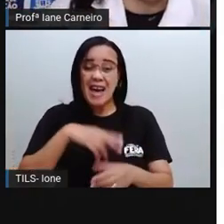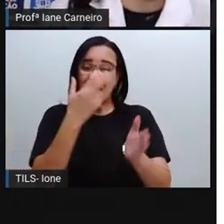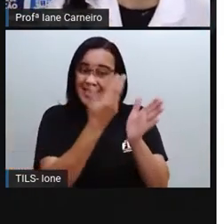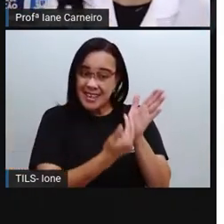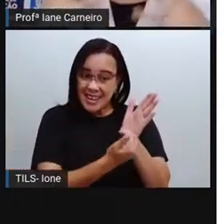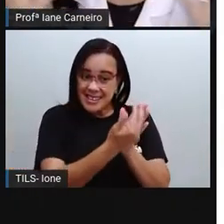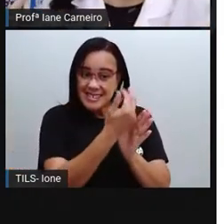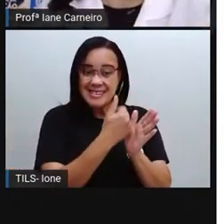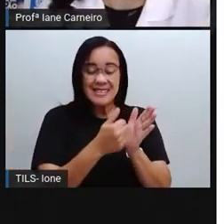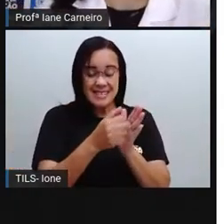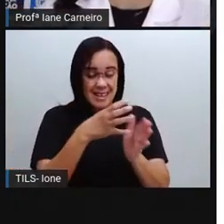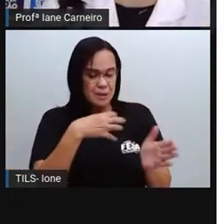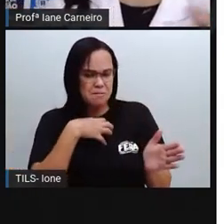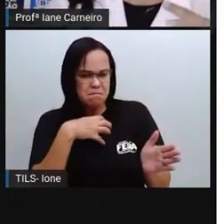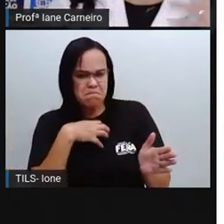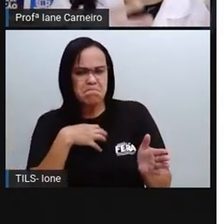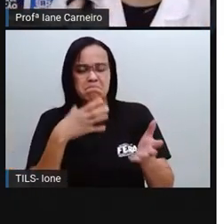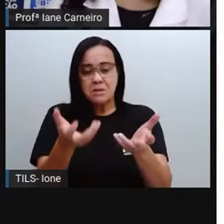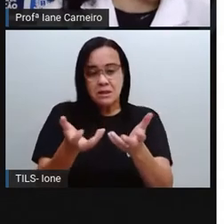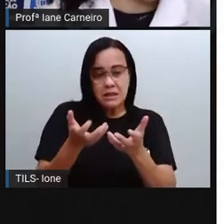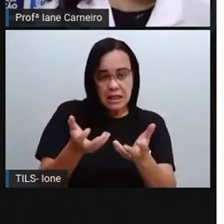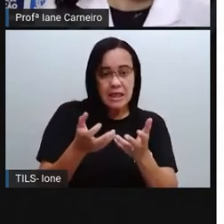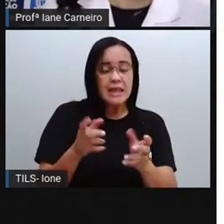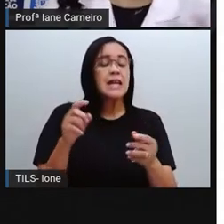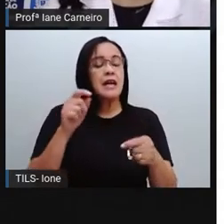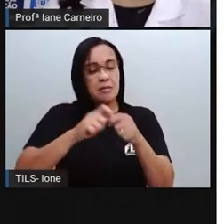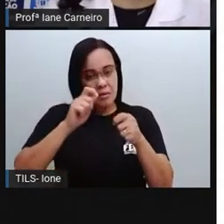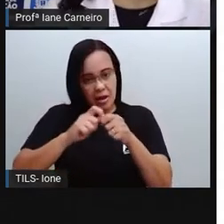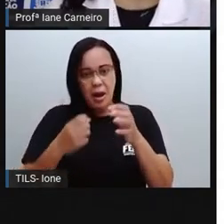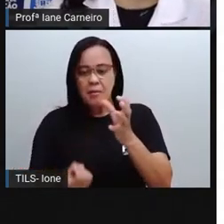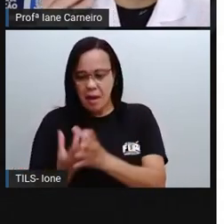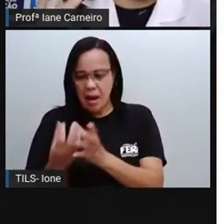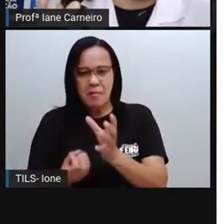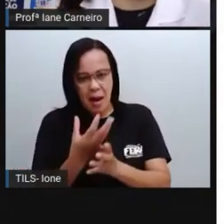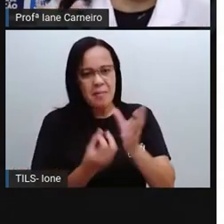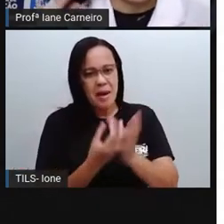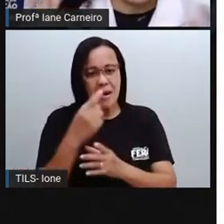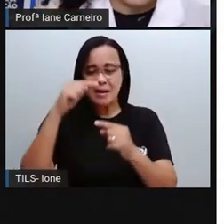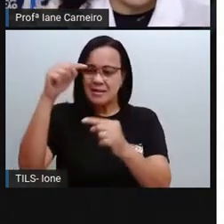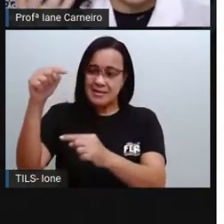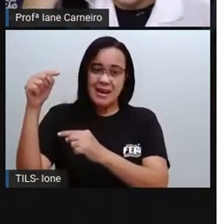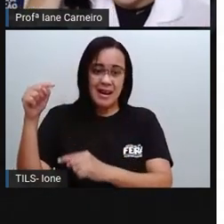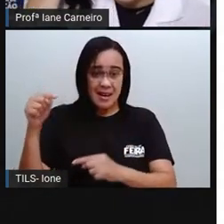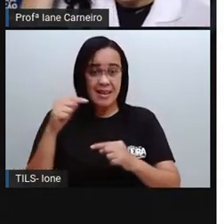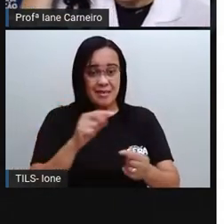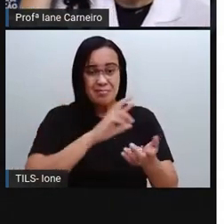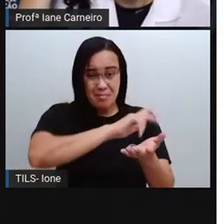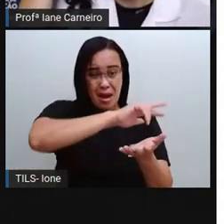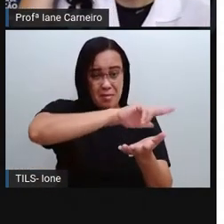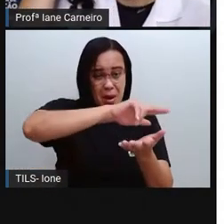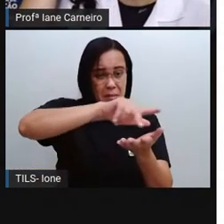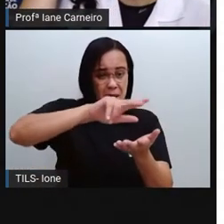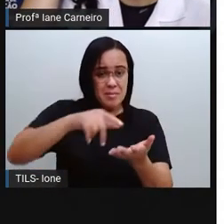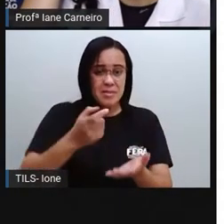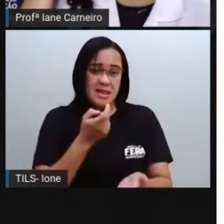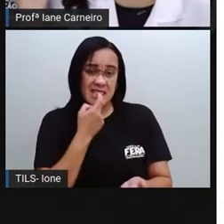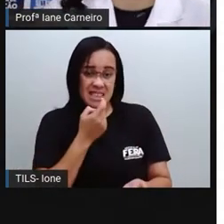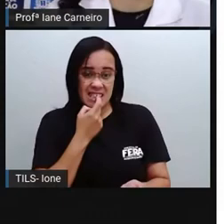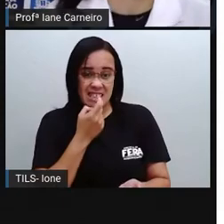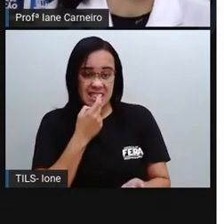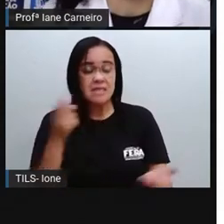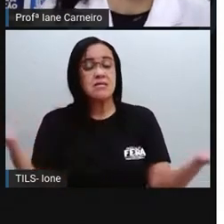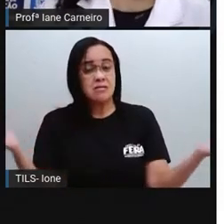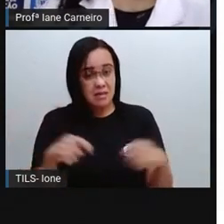o copo, a garrafa, o brinquedo, como a gente vê hoje. Percebam que o plástico, ele é bem